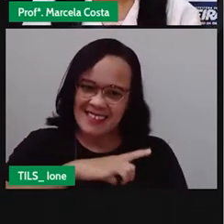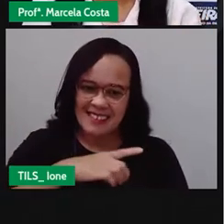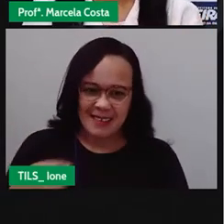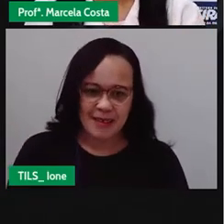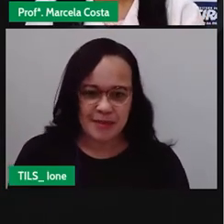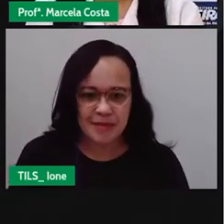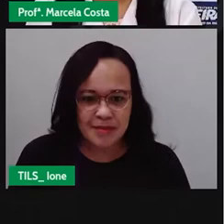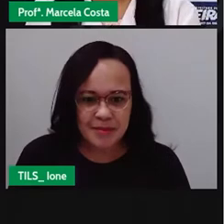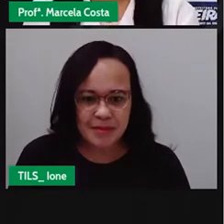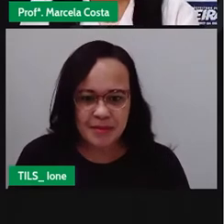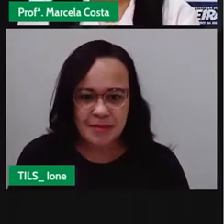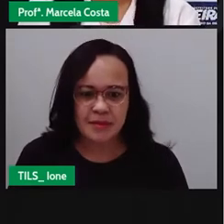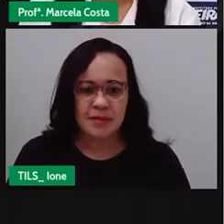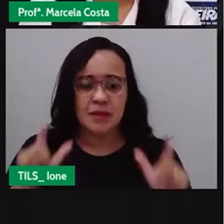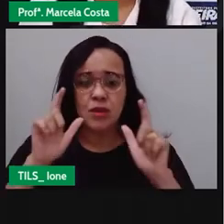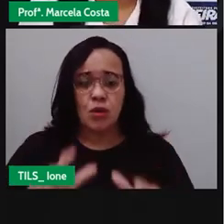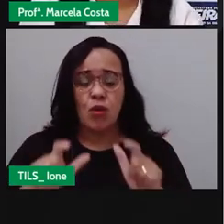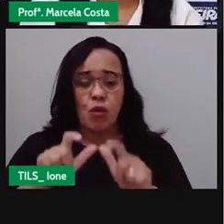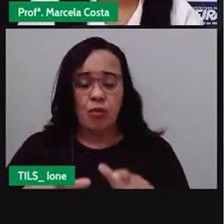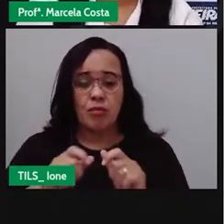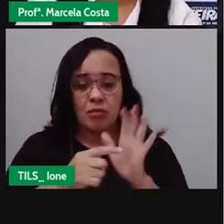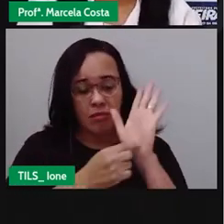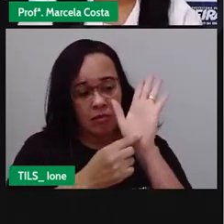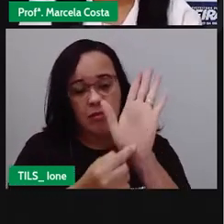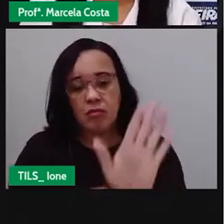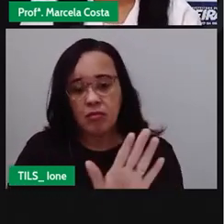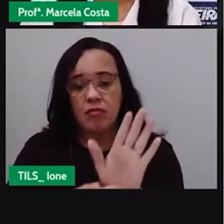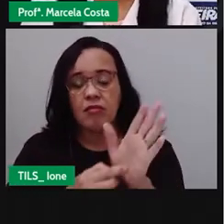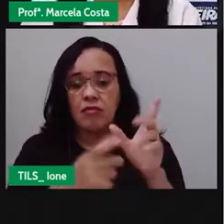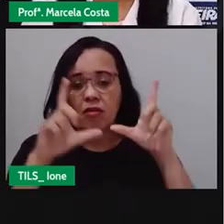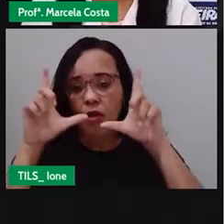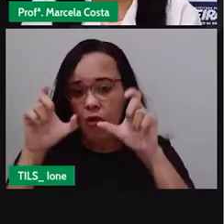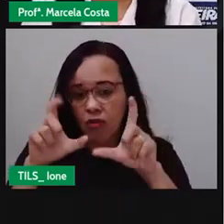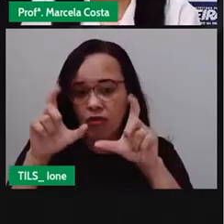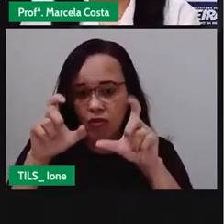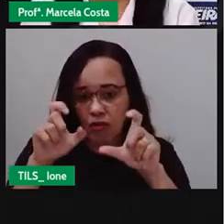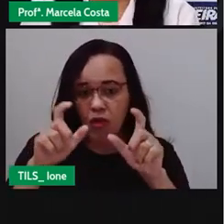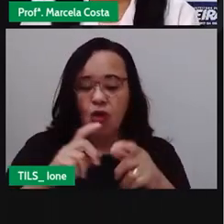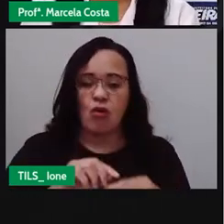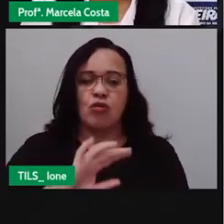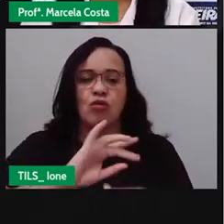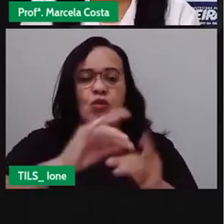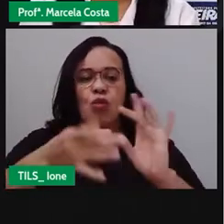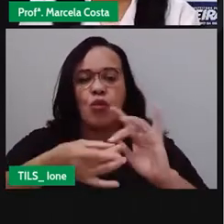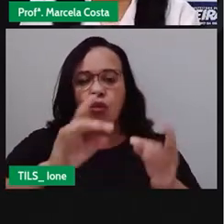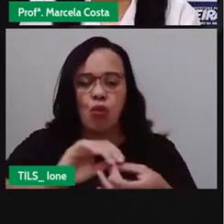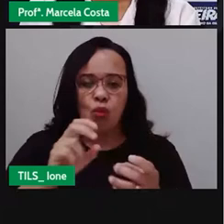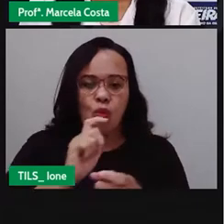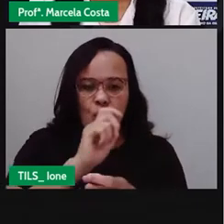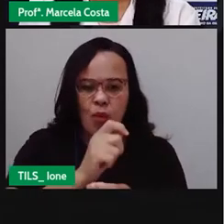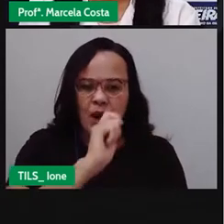Então, a gente vai ver aí, essa arte, né, que é uma escultura